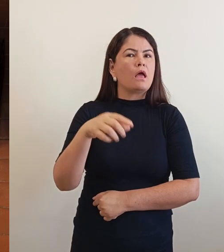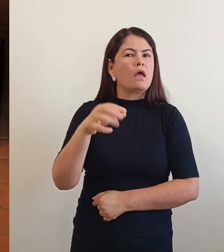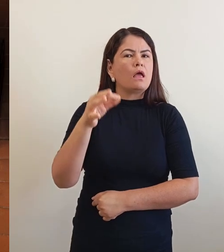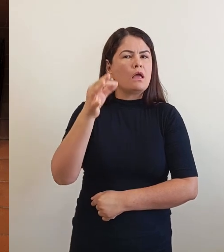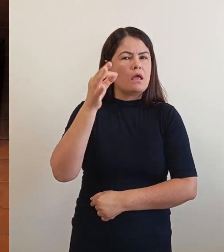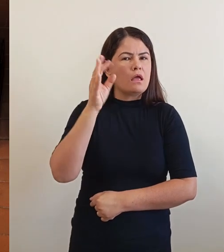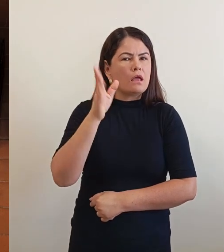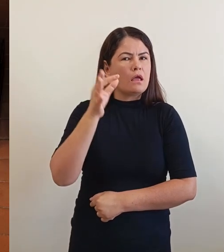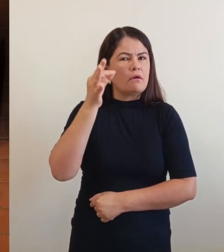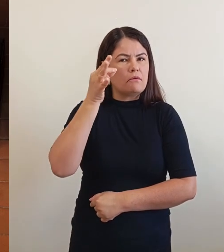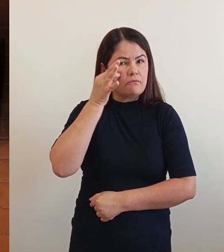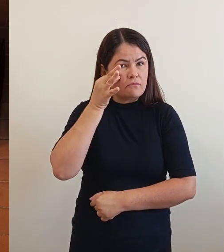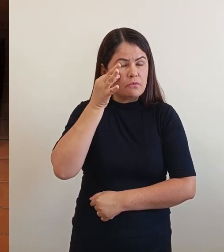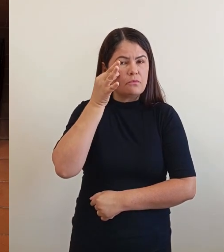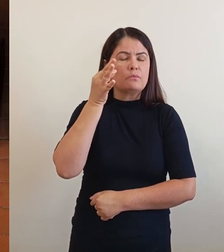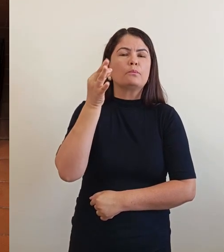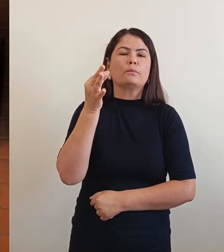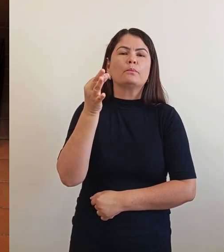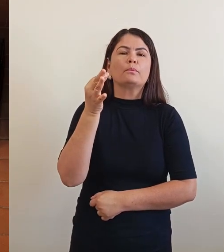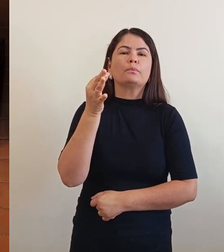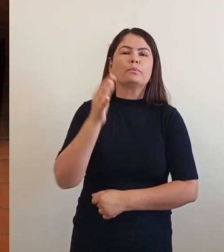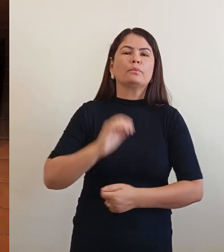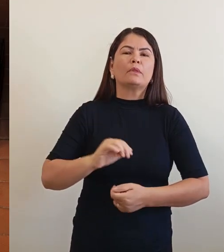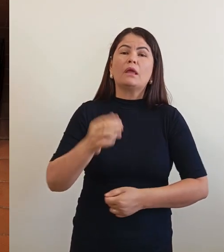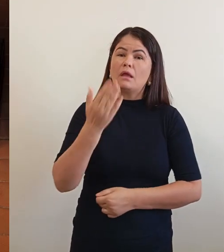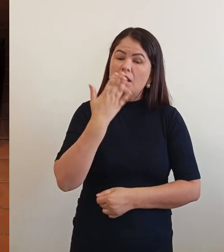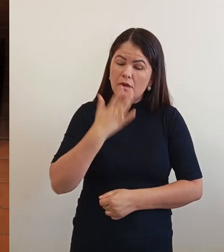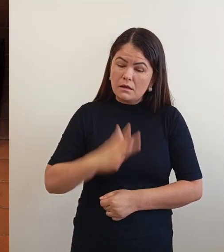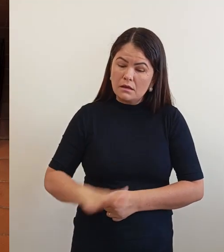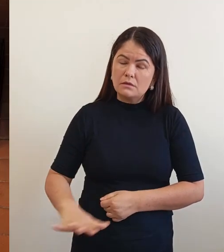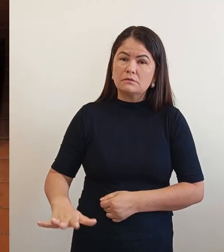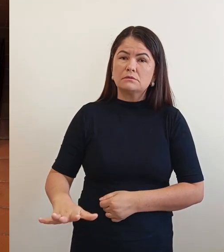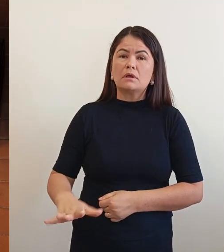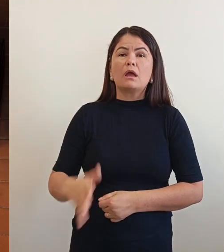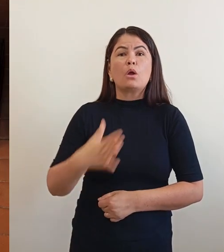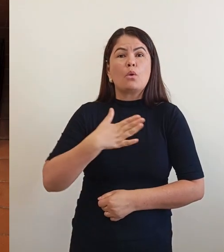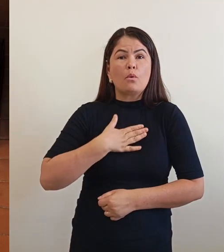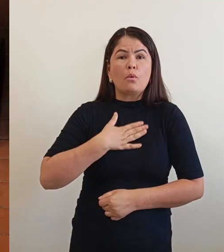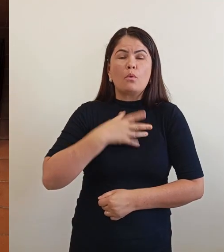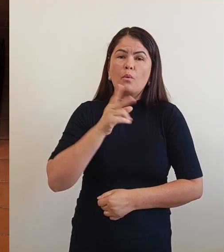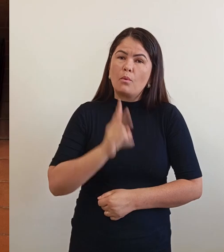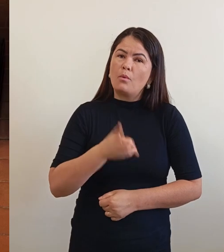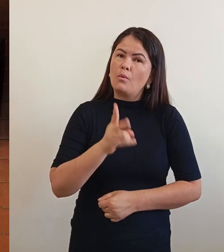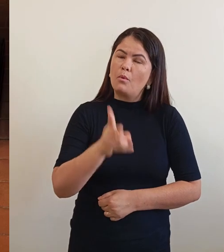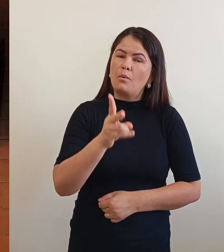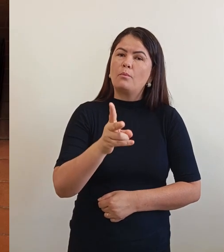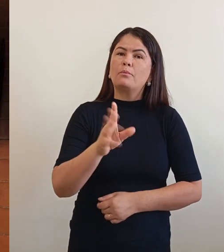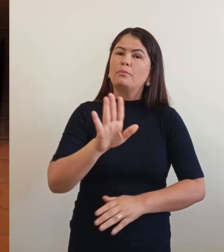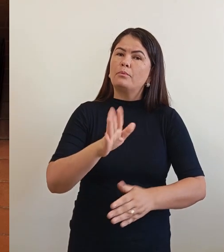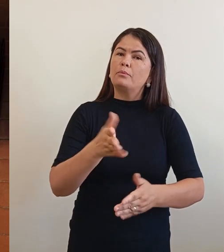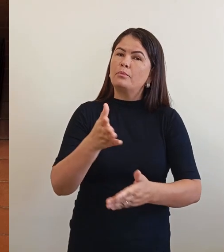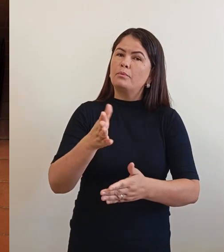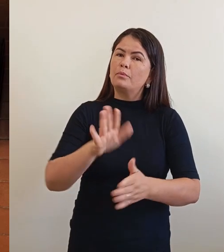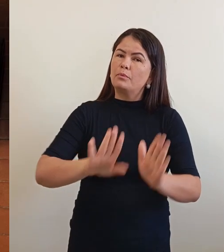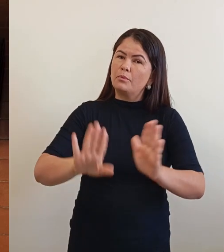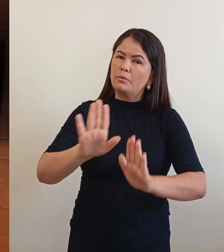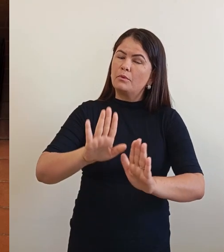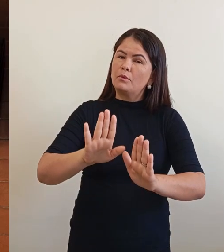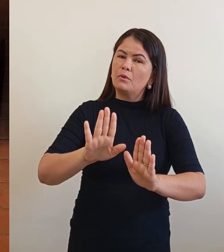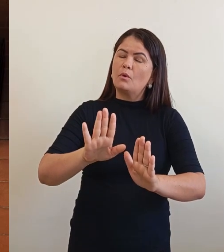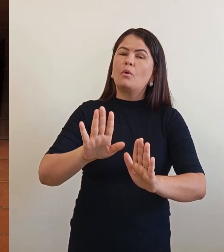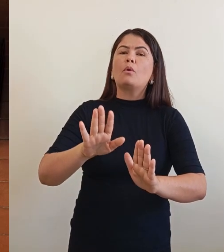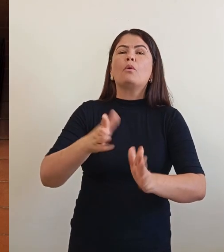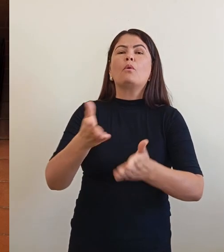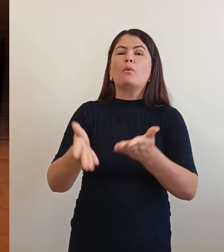era criança e ele é testemunho. Que eu sempre tratei as pessoas com carinho e com amor. E nós vamos exigir isso